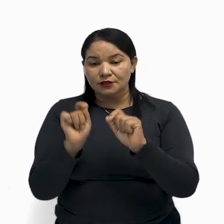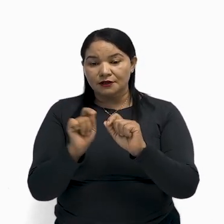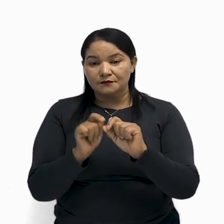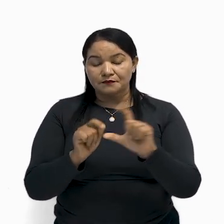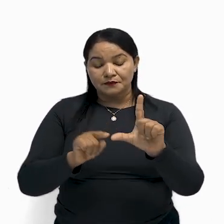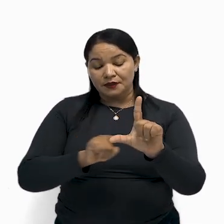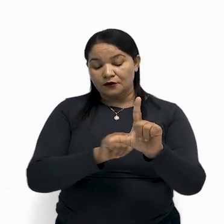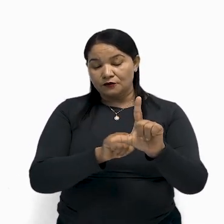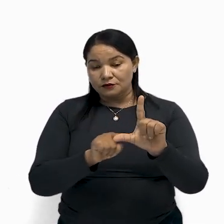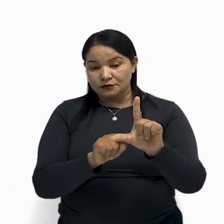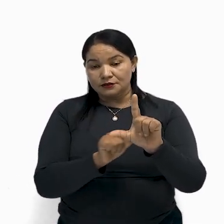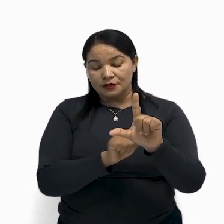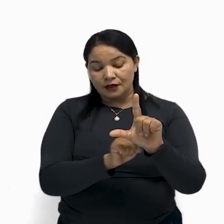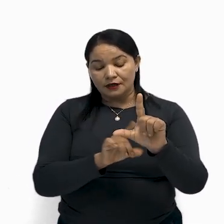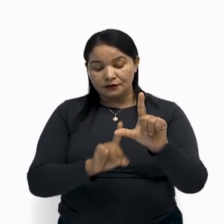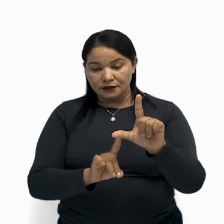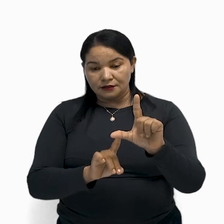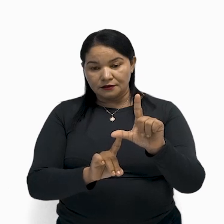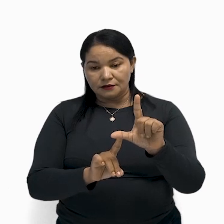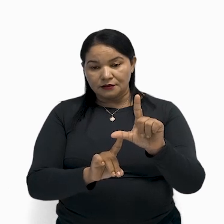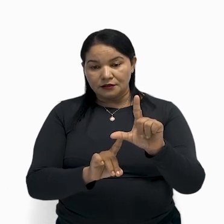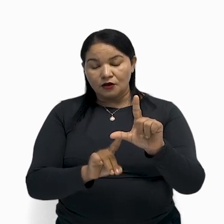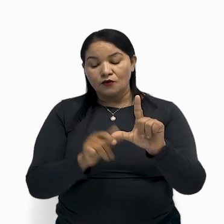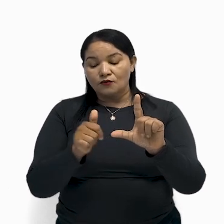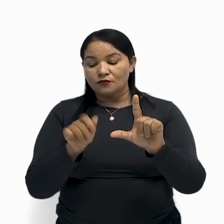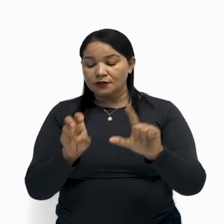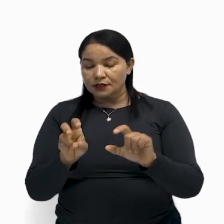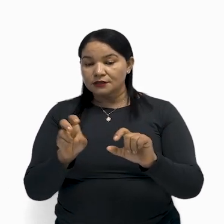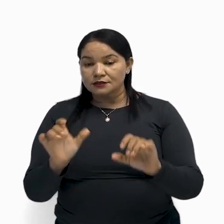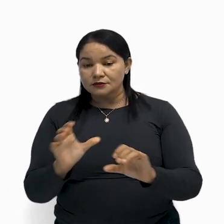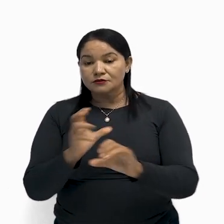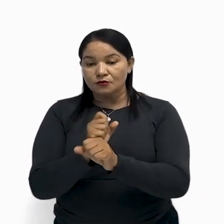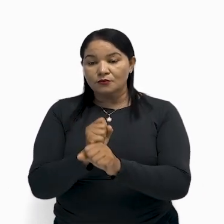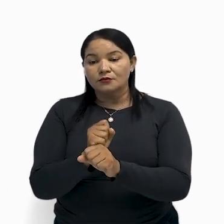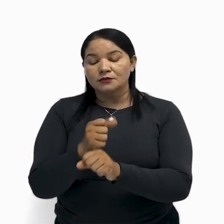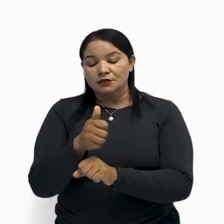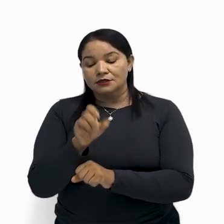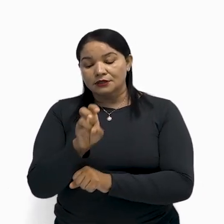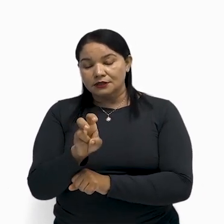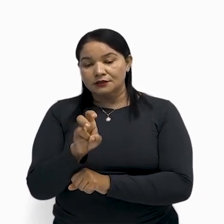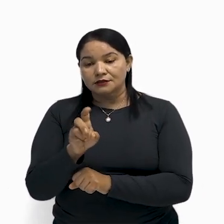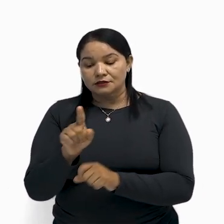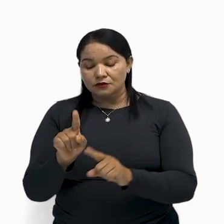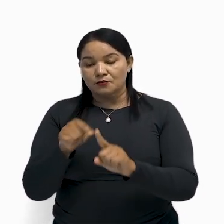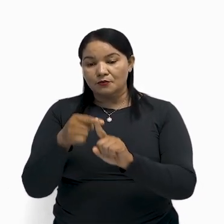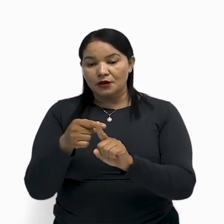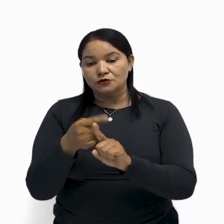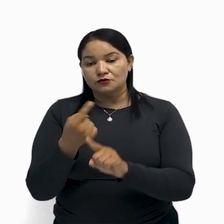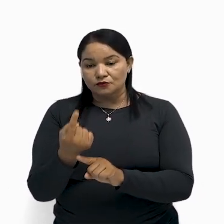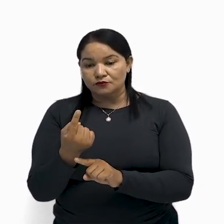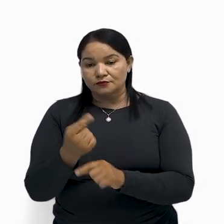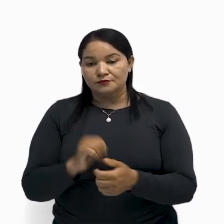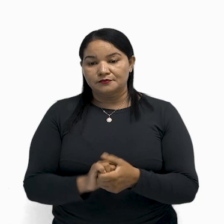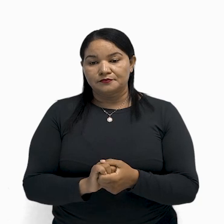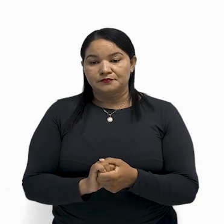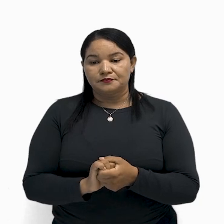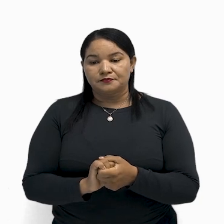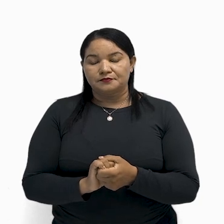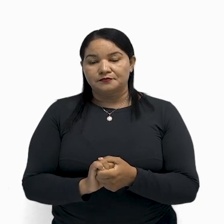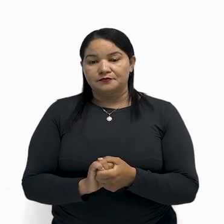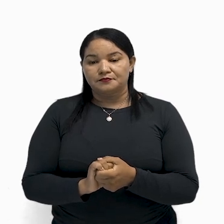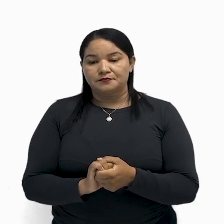uma unidade, então eu vou somar. 15 mais 1. Ou seja, esse lado aqui do triângulo maior, ele vale 16,